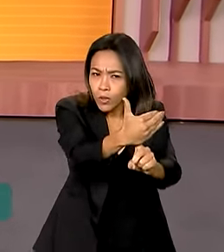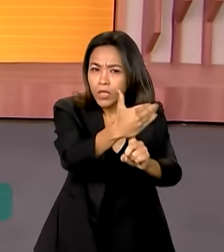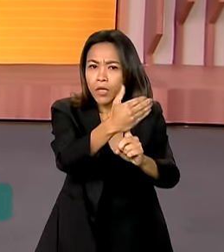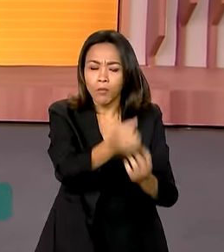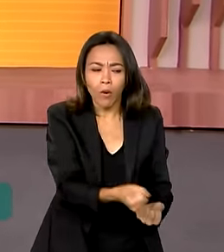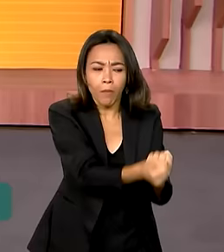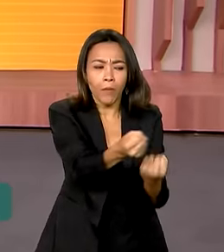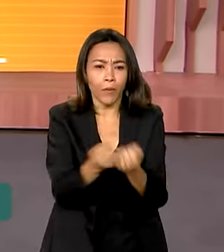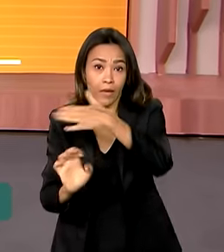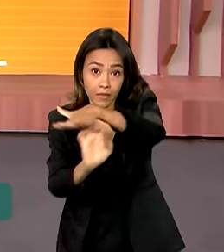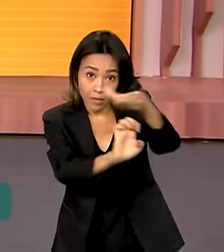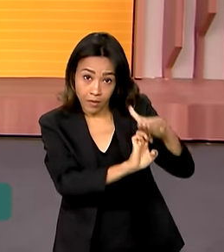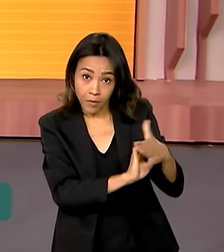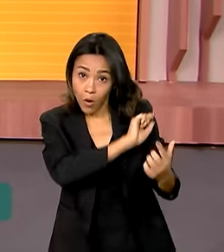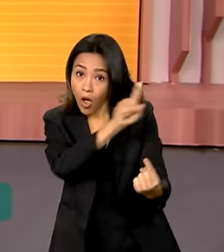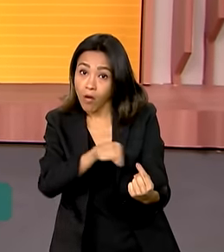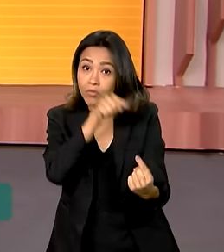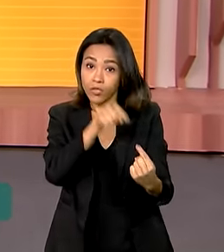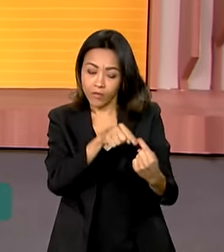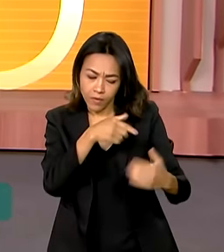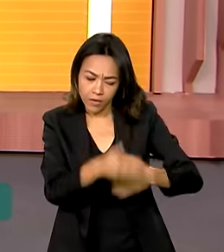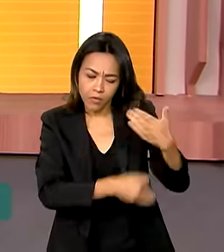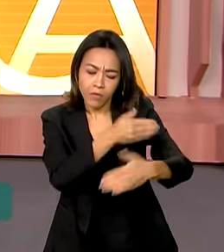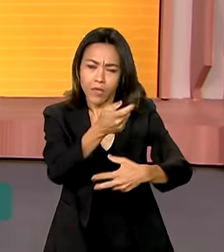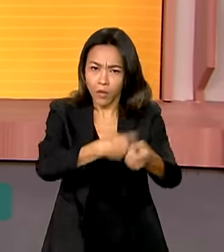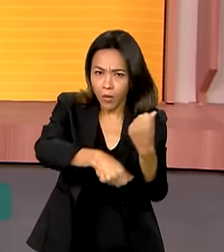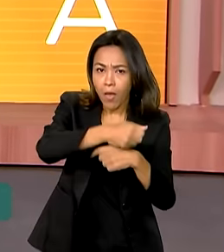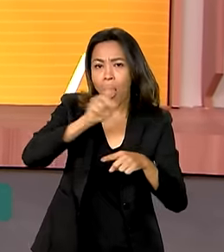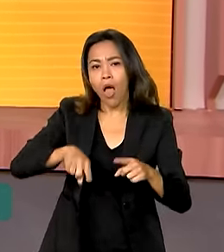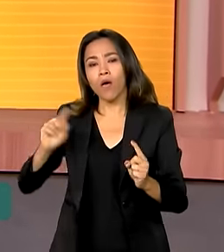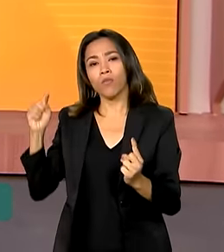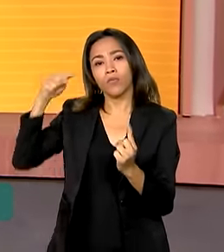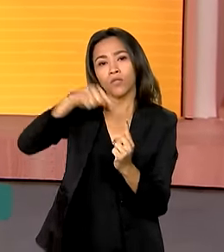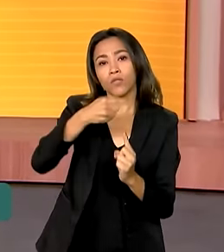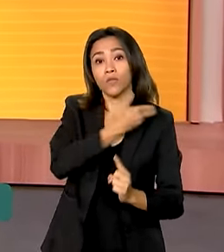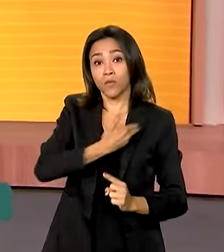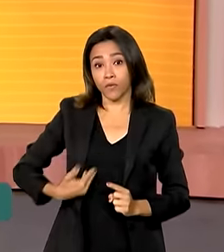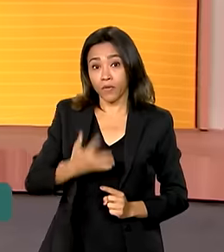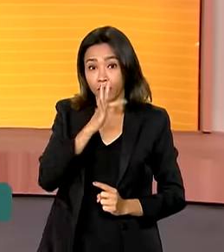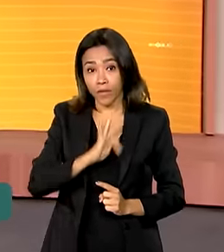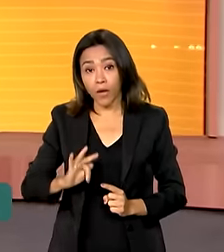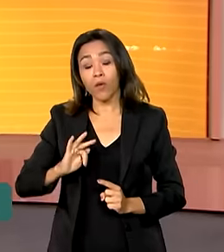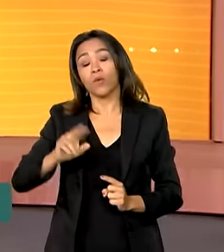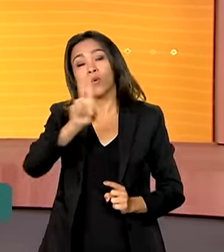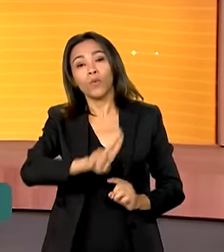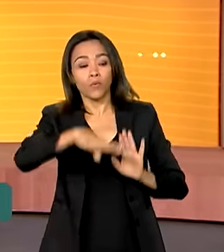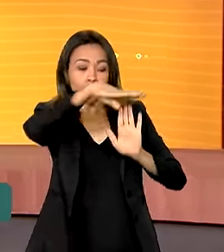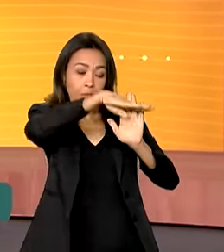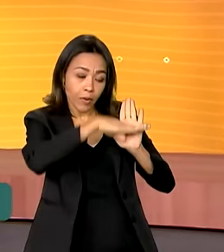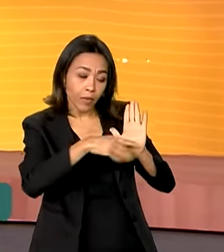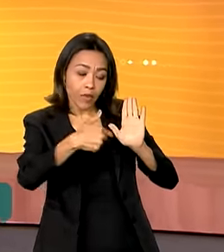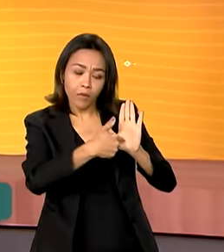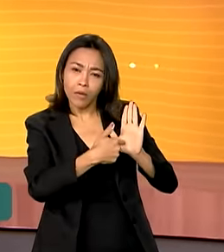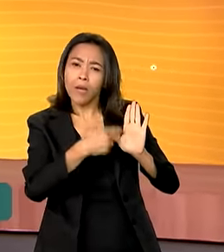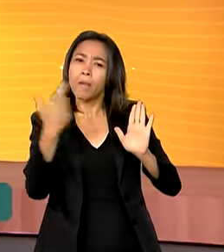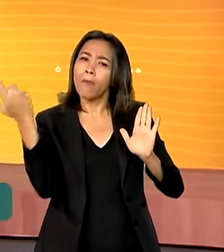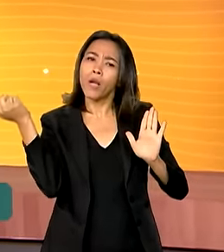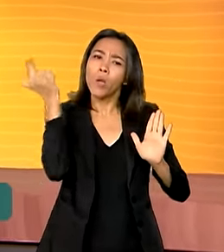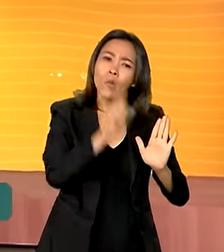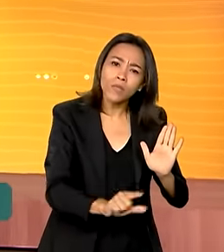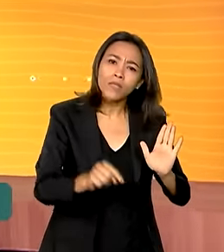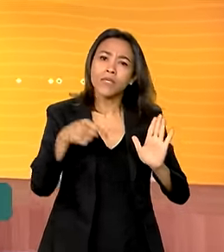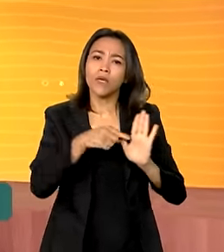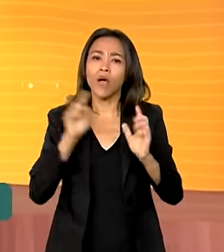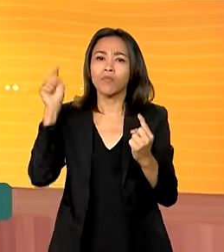econômico. Esse é o objetivo do governo federal por meio do programa Brasil Mais Produtivo. Para alcançar essa meta,